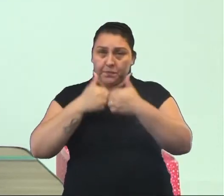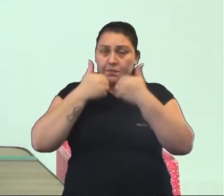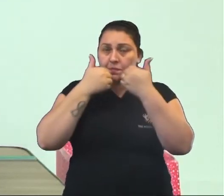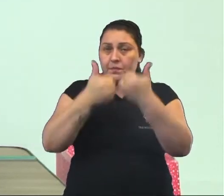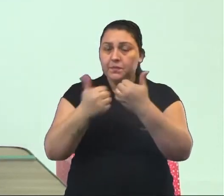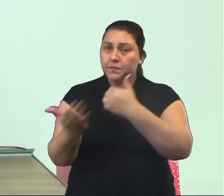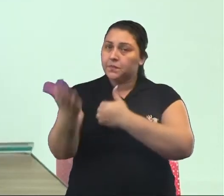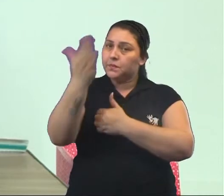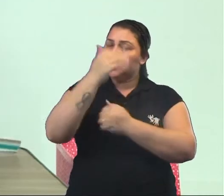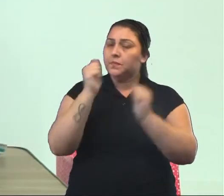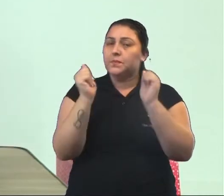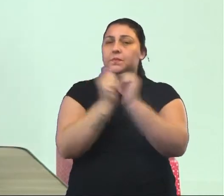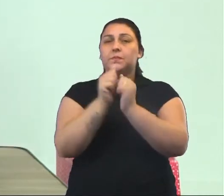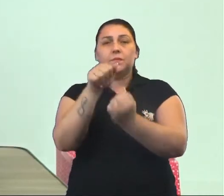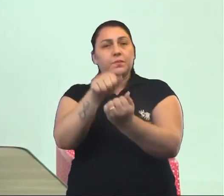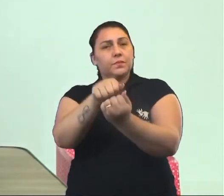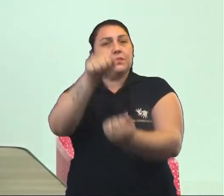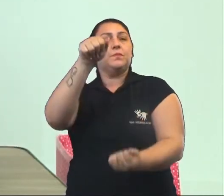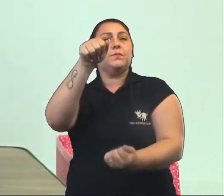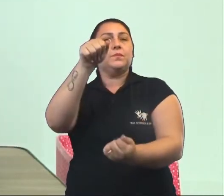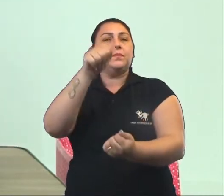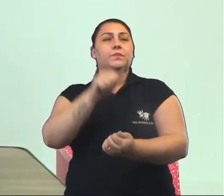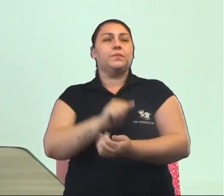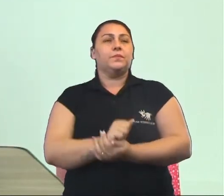bem? Então, vamos juntos ao nosso cartaz.